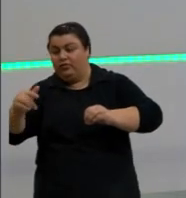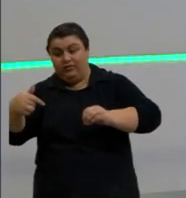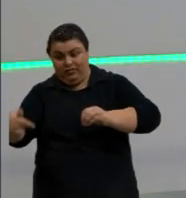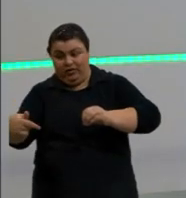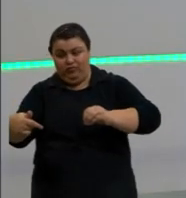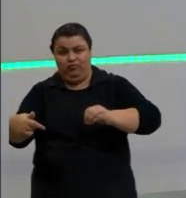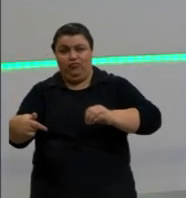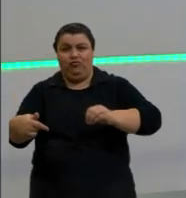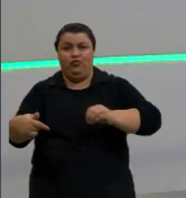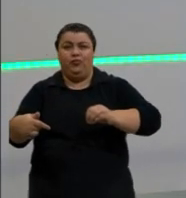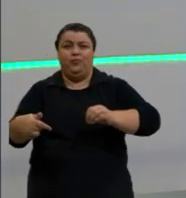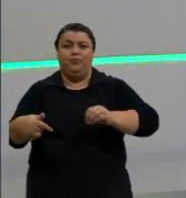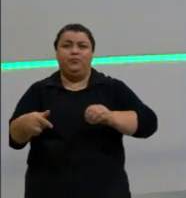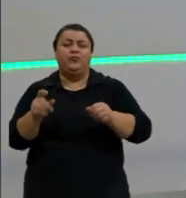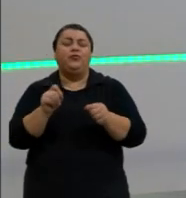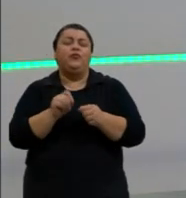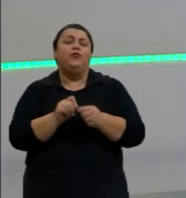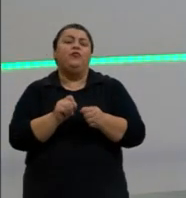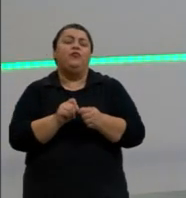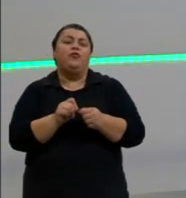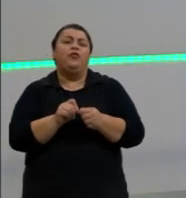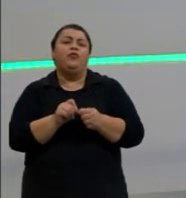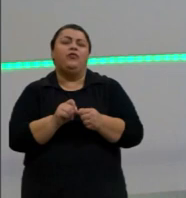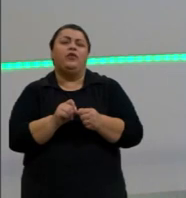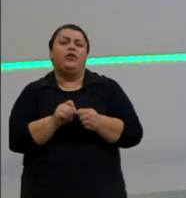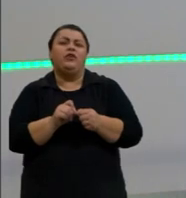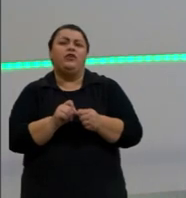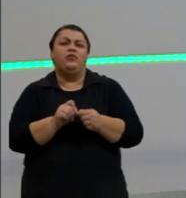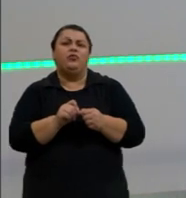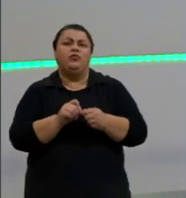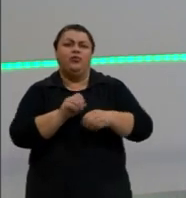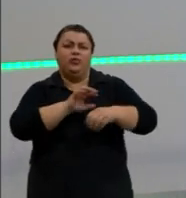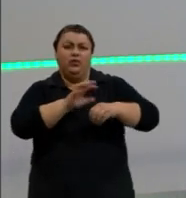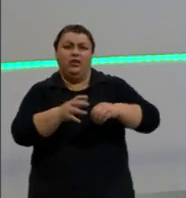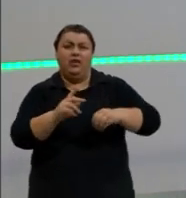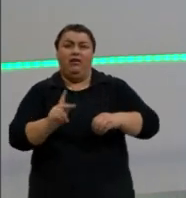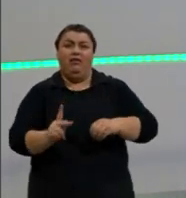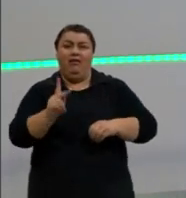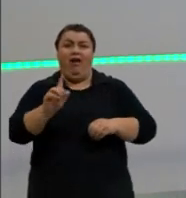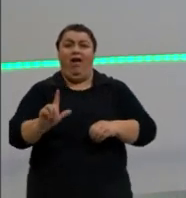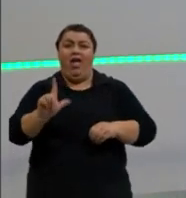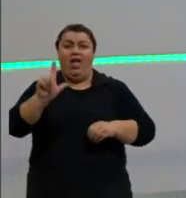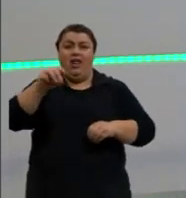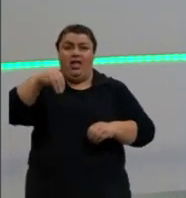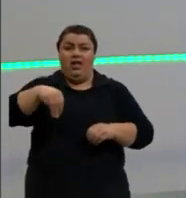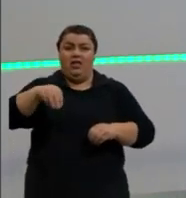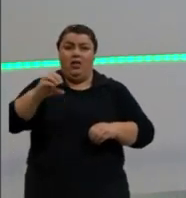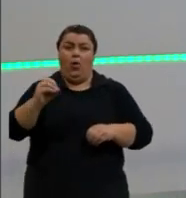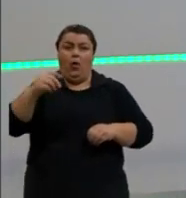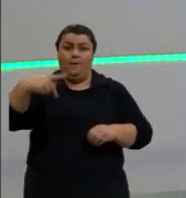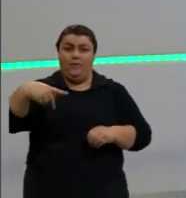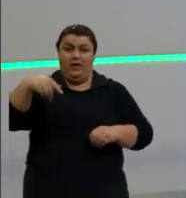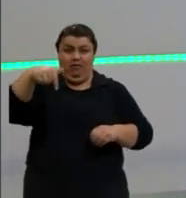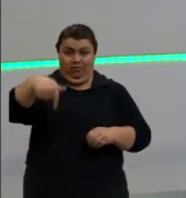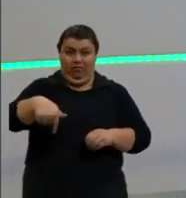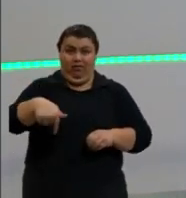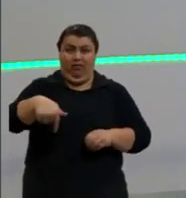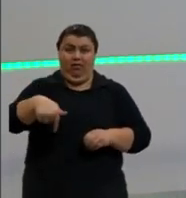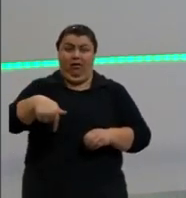de um a sete. Foram denominadas como camada KLMNOPQ,